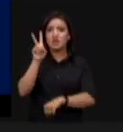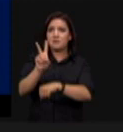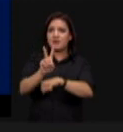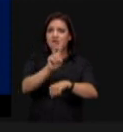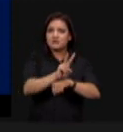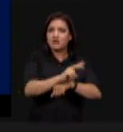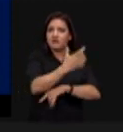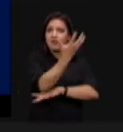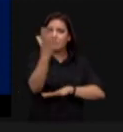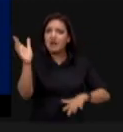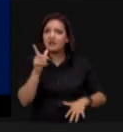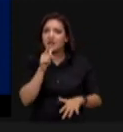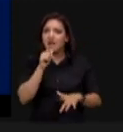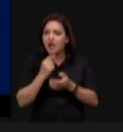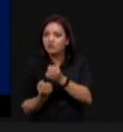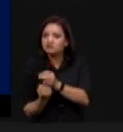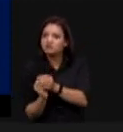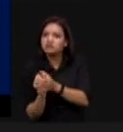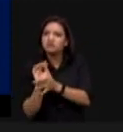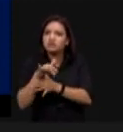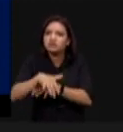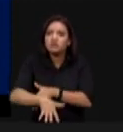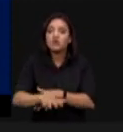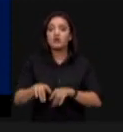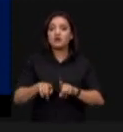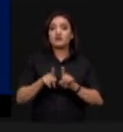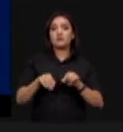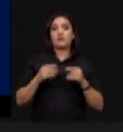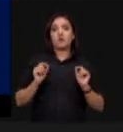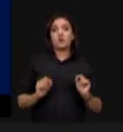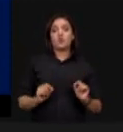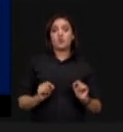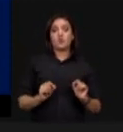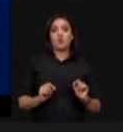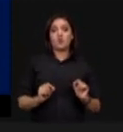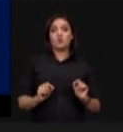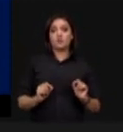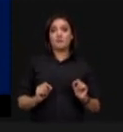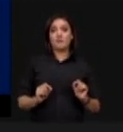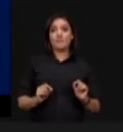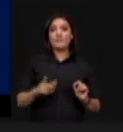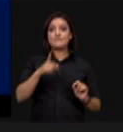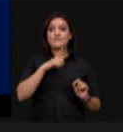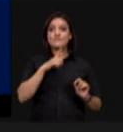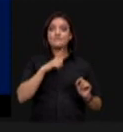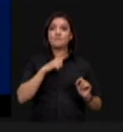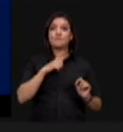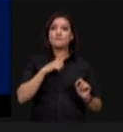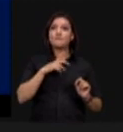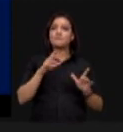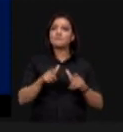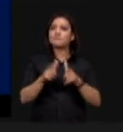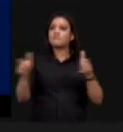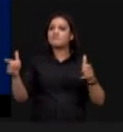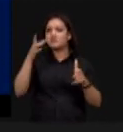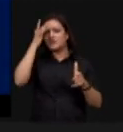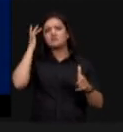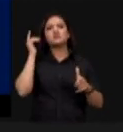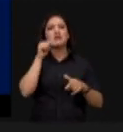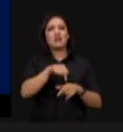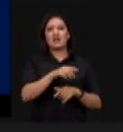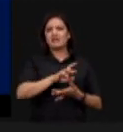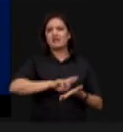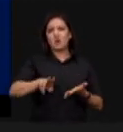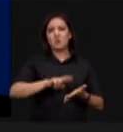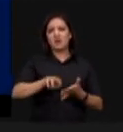nascentes, e, ao contrário do que se tenta colocar no imaginário coletivo, não são desmatadores